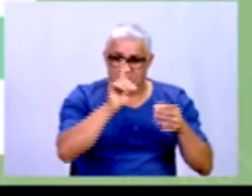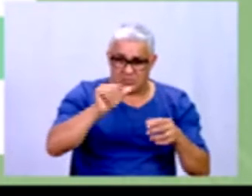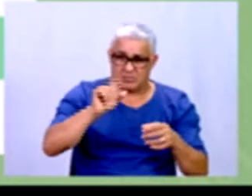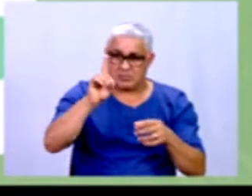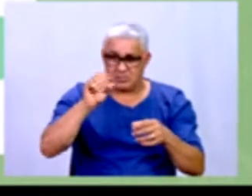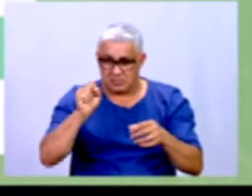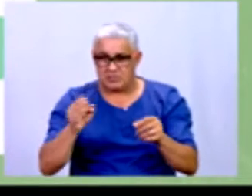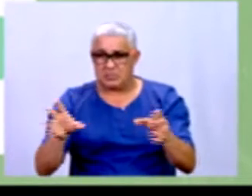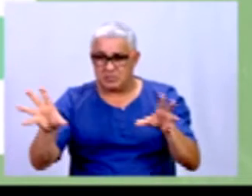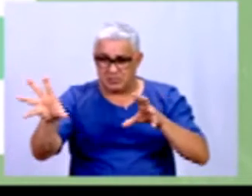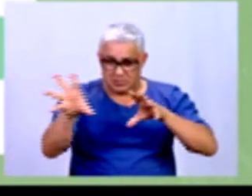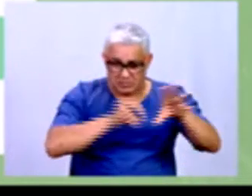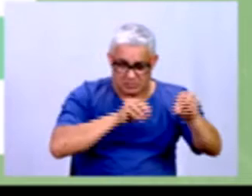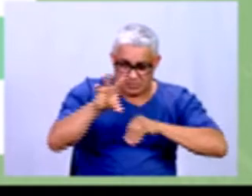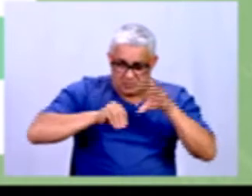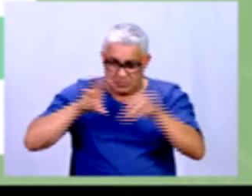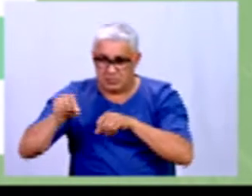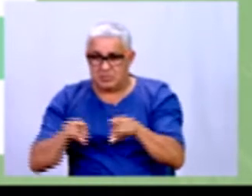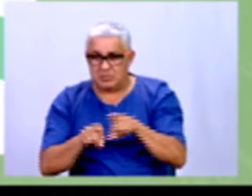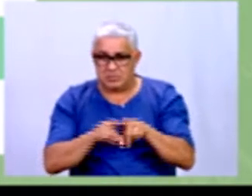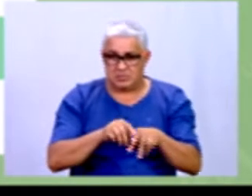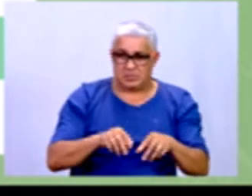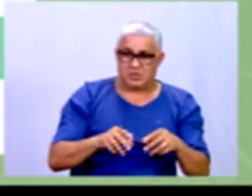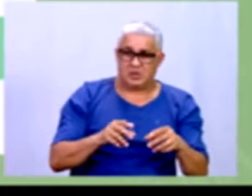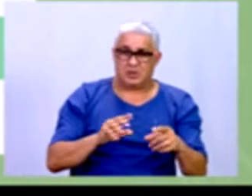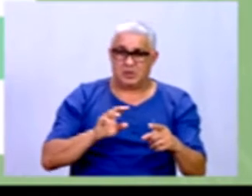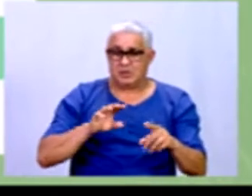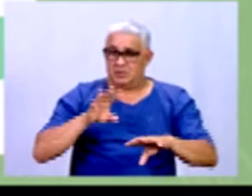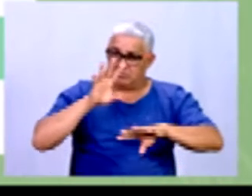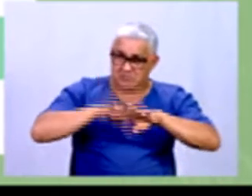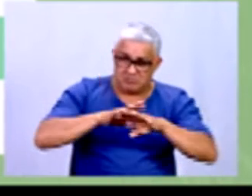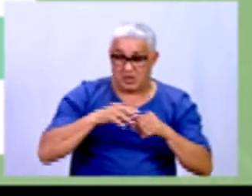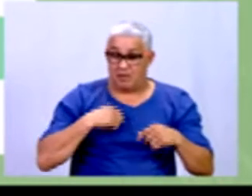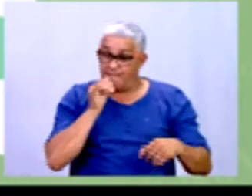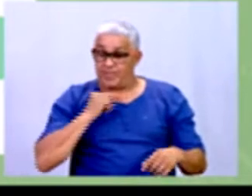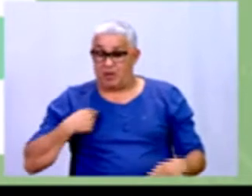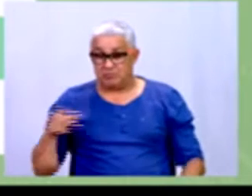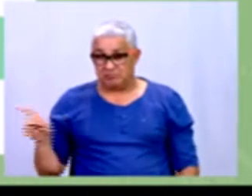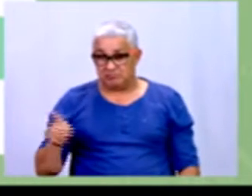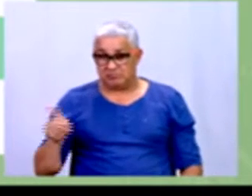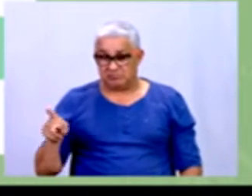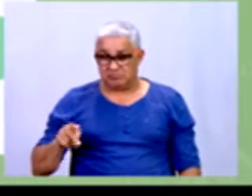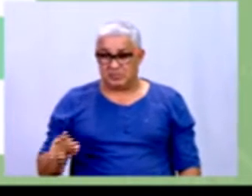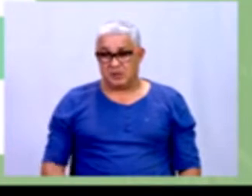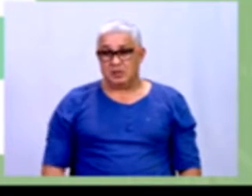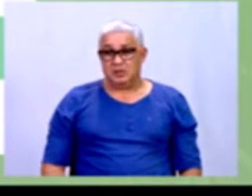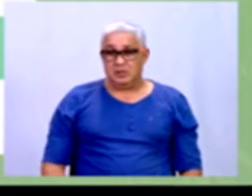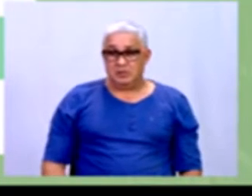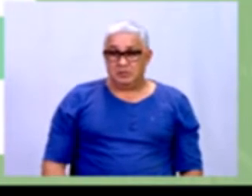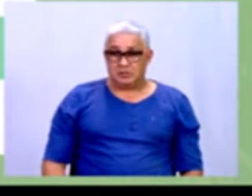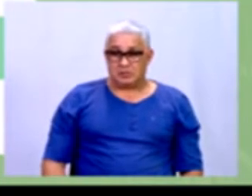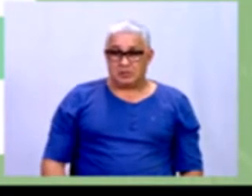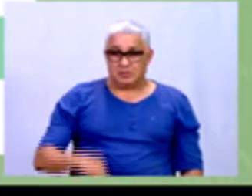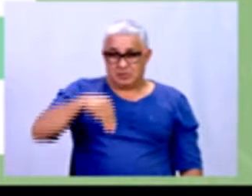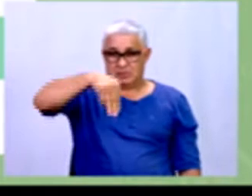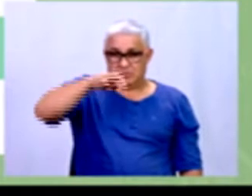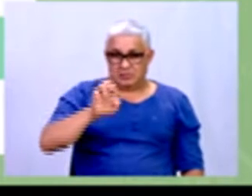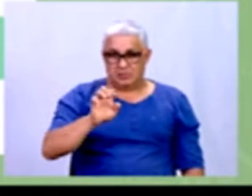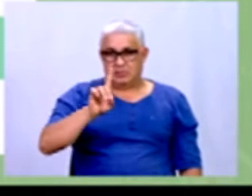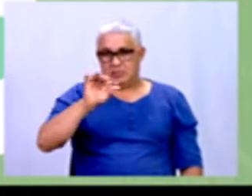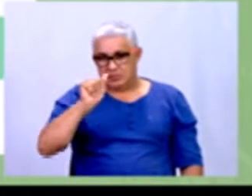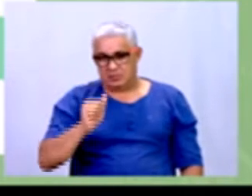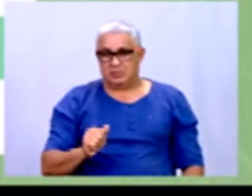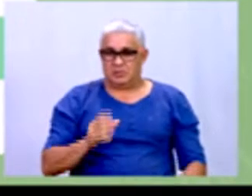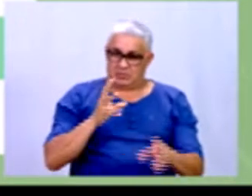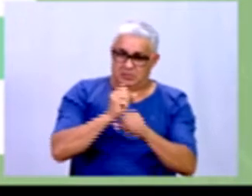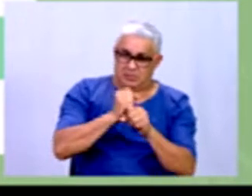Média aritmética de um conjunto de dados. Ah, eu sou a professora, eu fiz a média aritmética das notas dos meus alunos.